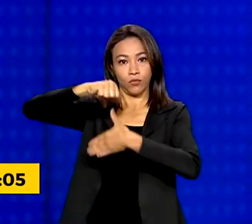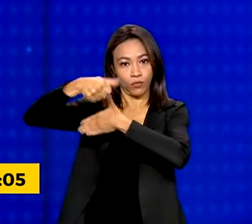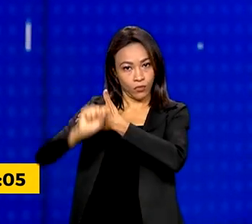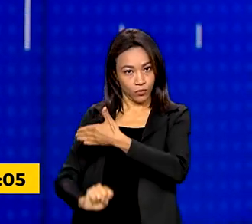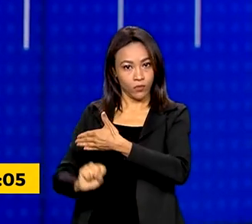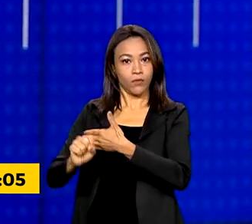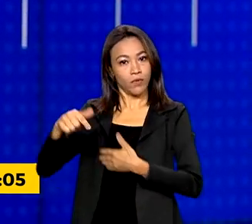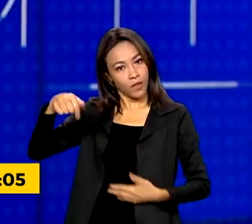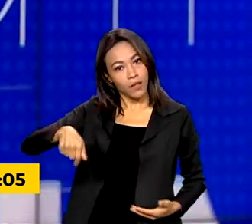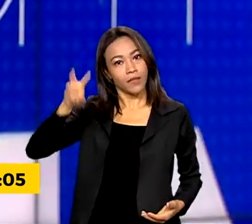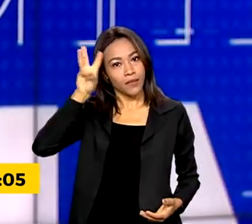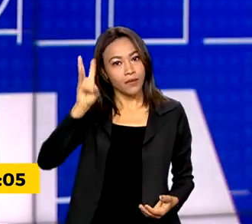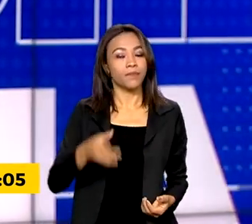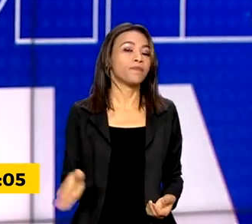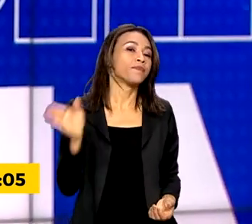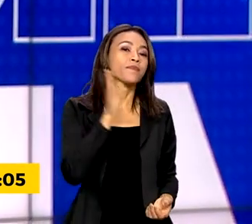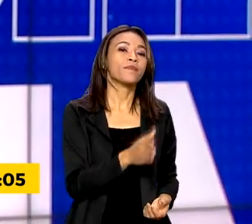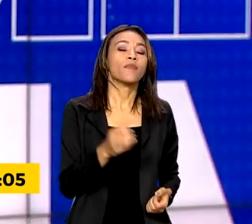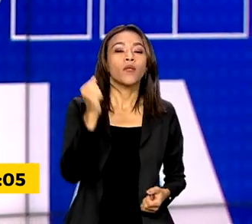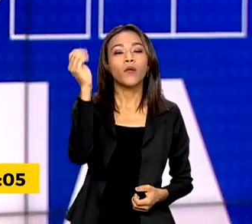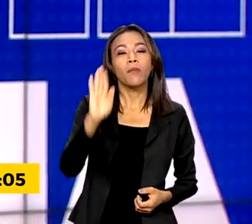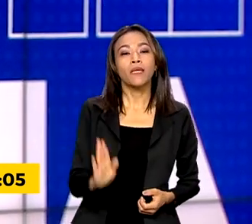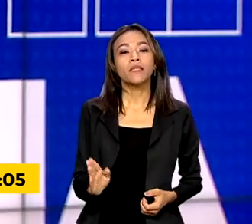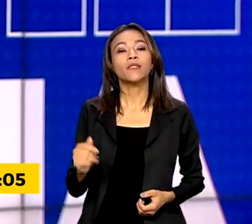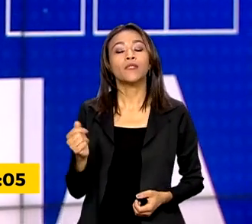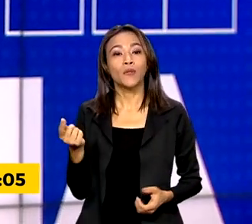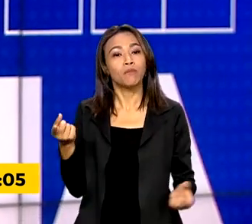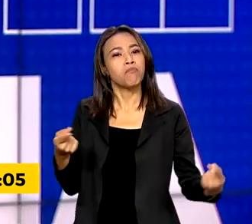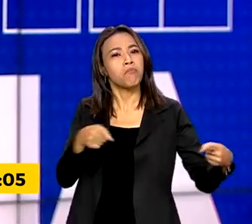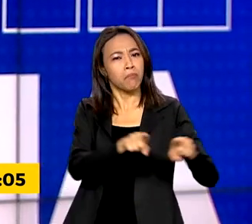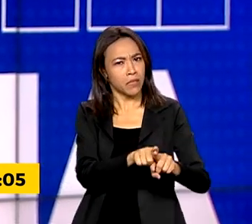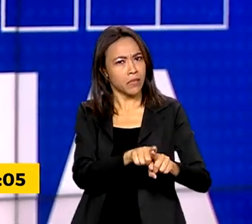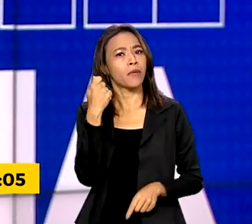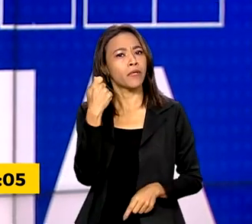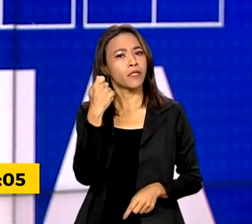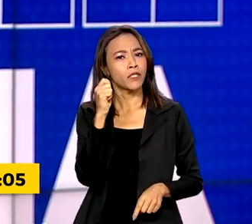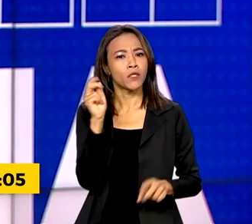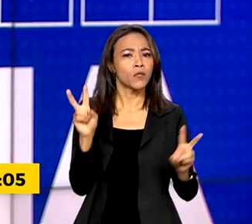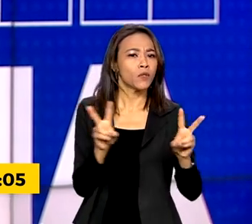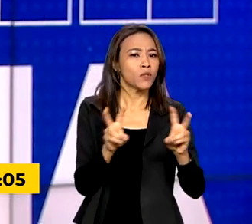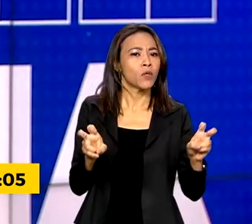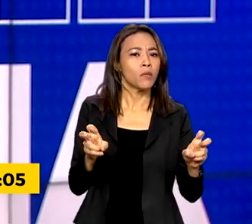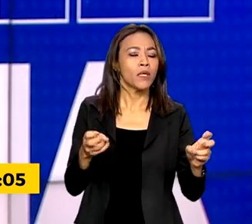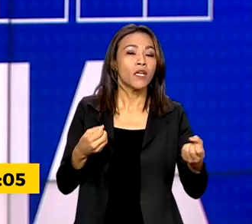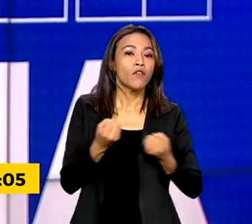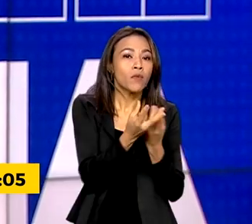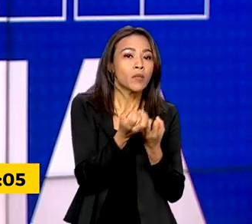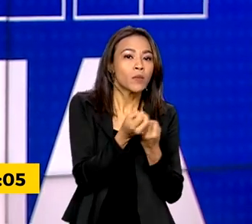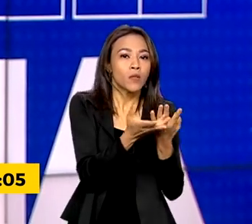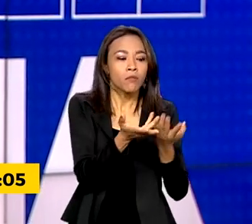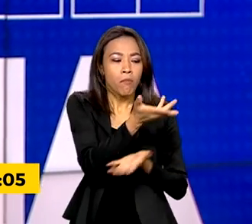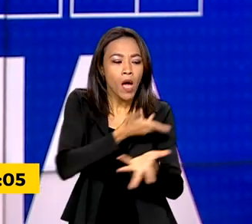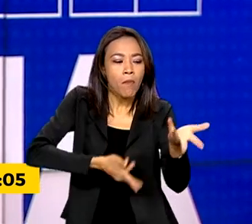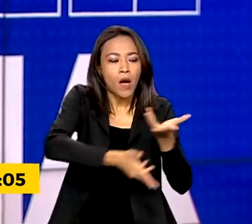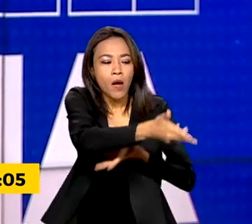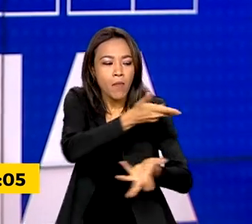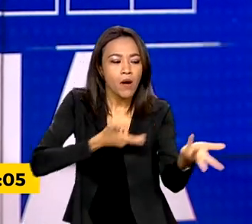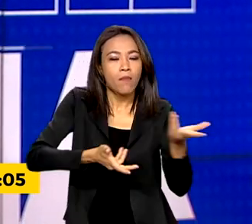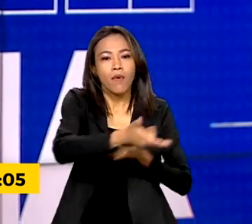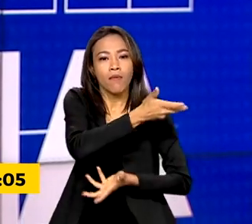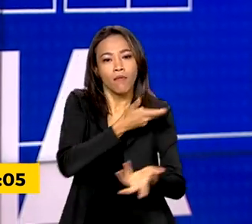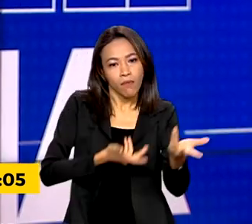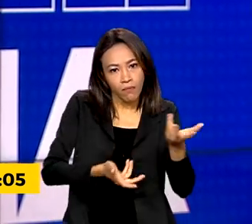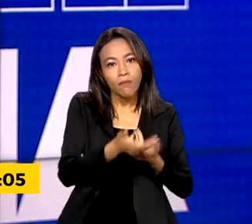E o Brasil fechou uma parceria com a Argentina, que prevê o encâmbio de notícias e conteúdos, além de